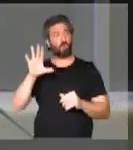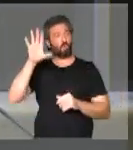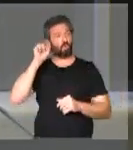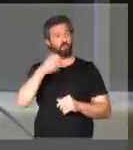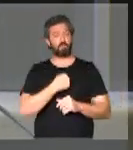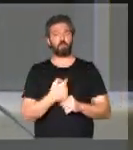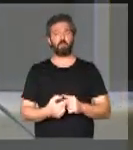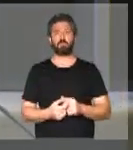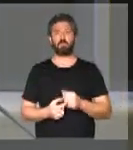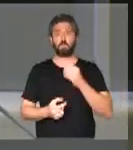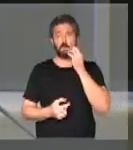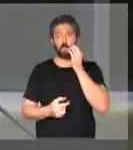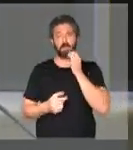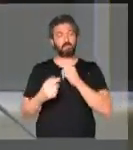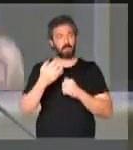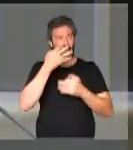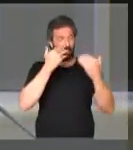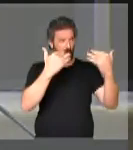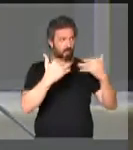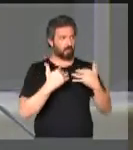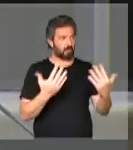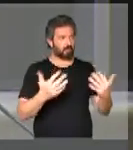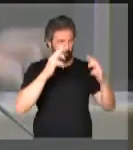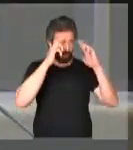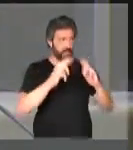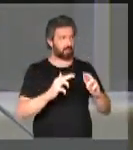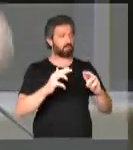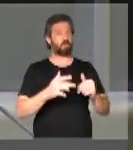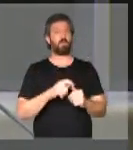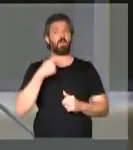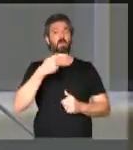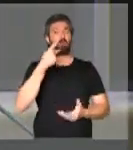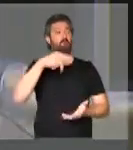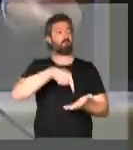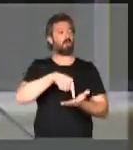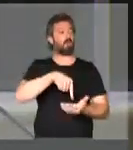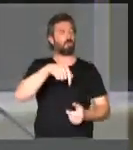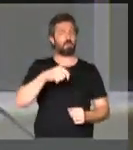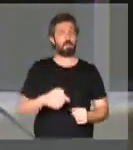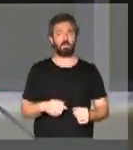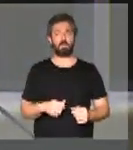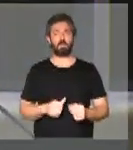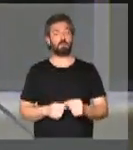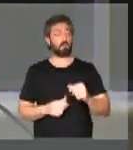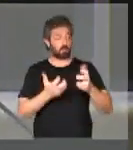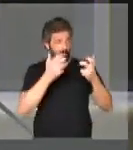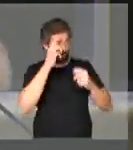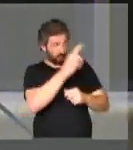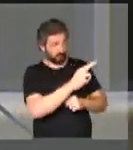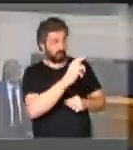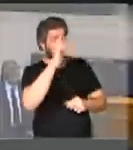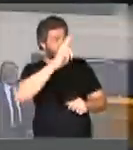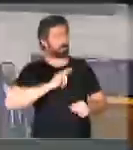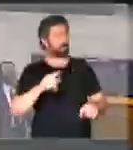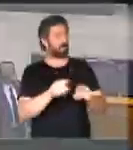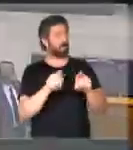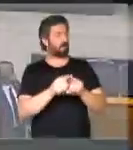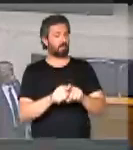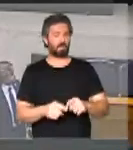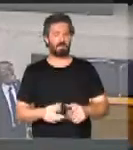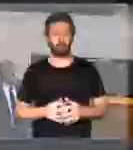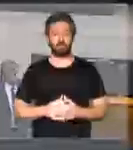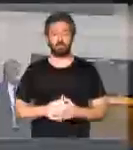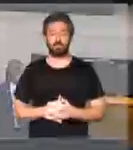possa ouvir, senhor presidente, um pouco de atenção, pelo menos, em respeito a quem está na tribuna. Quem quer ser respeitado, deve respeito.